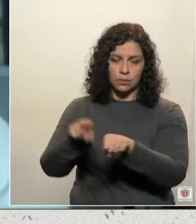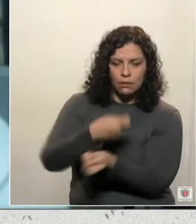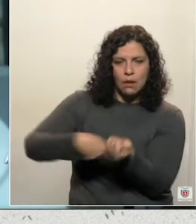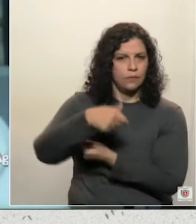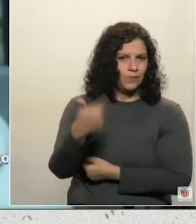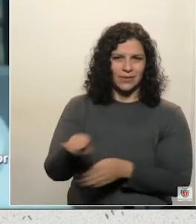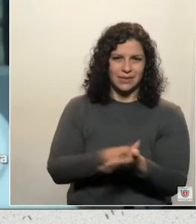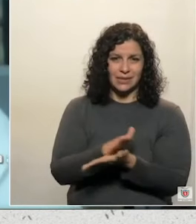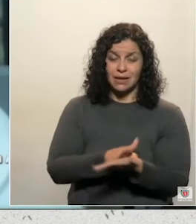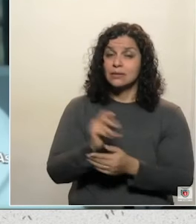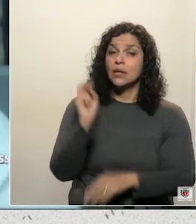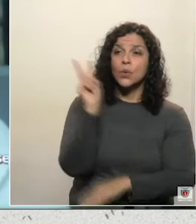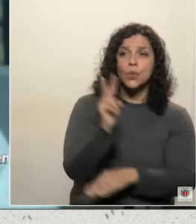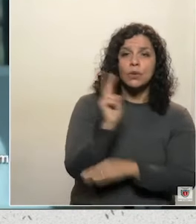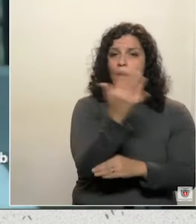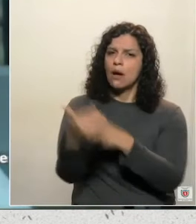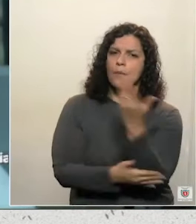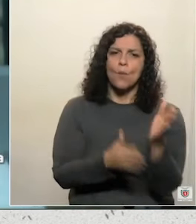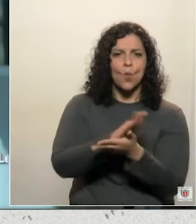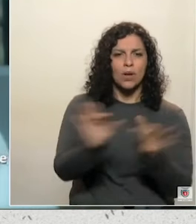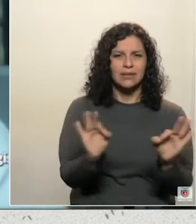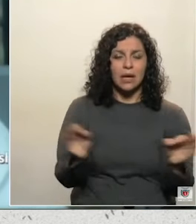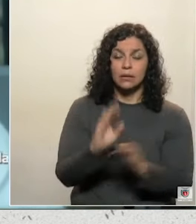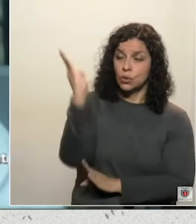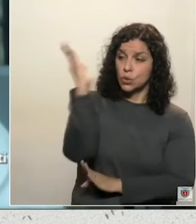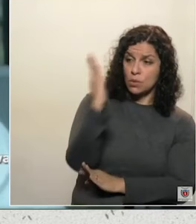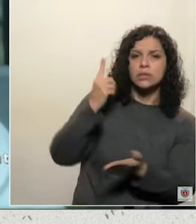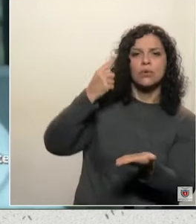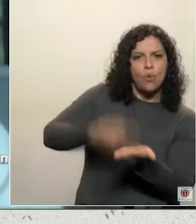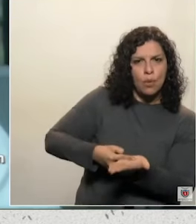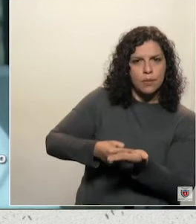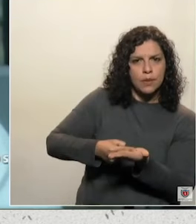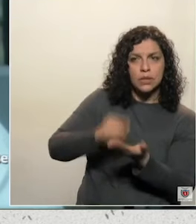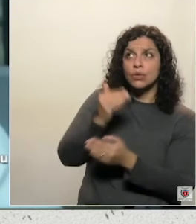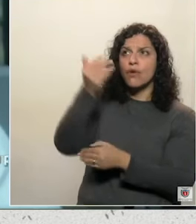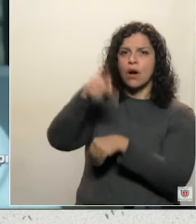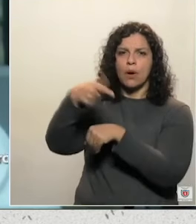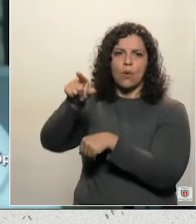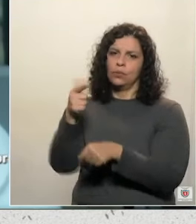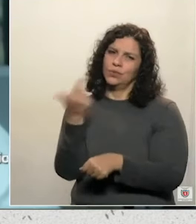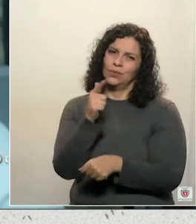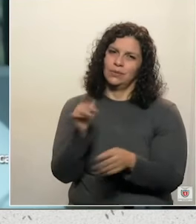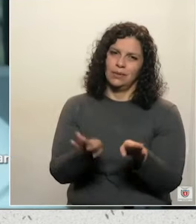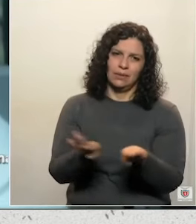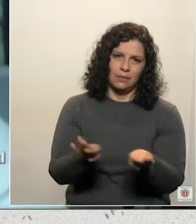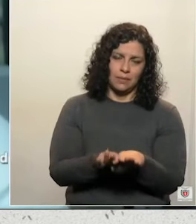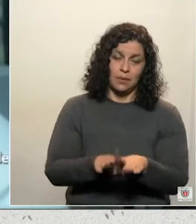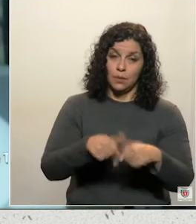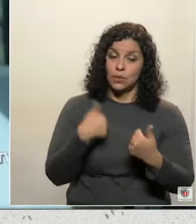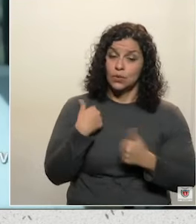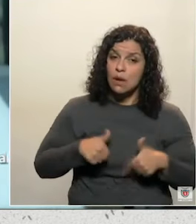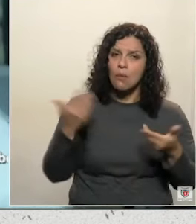o Brasil não vai caminhar para os seus compromissos internacionais. Então, é muito importante aqui esta